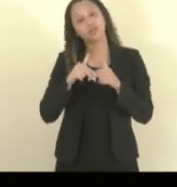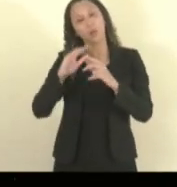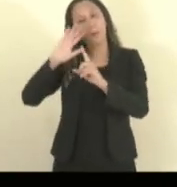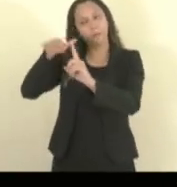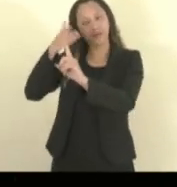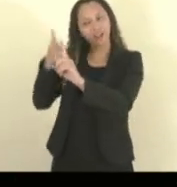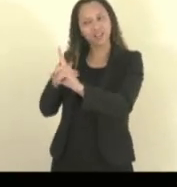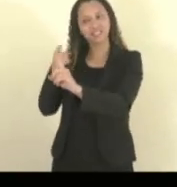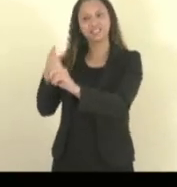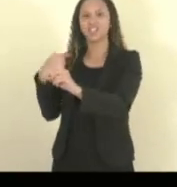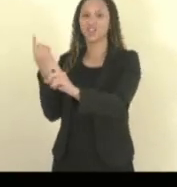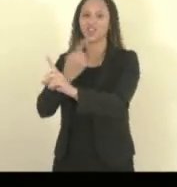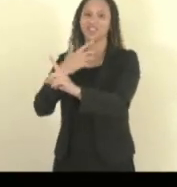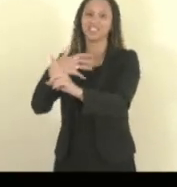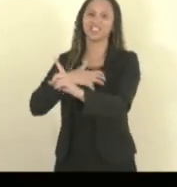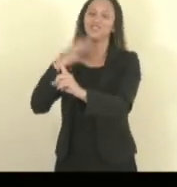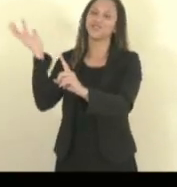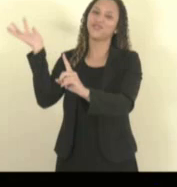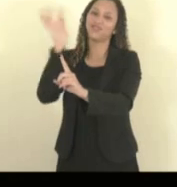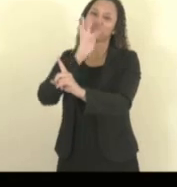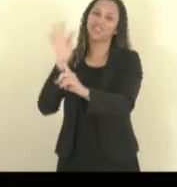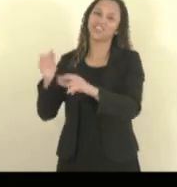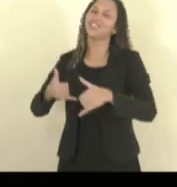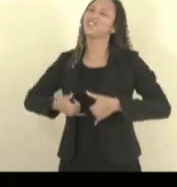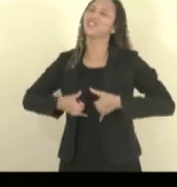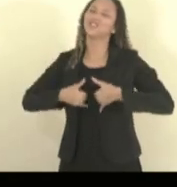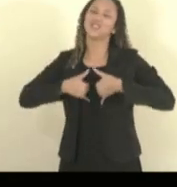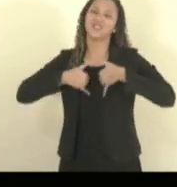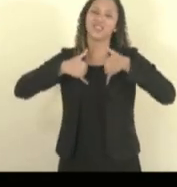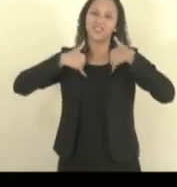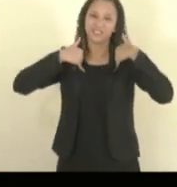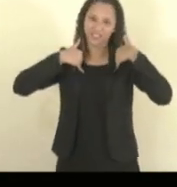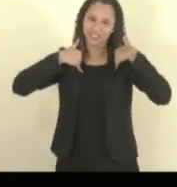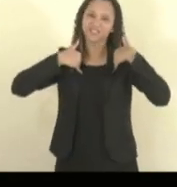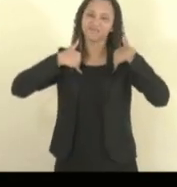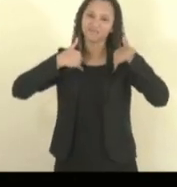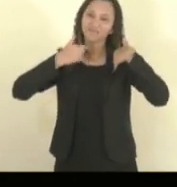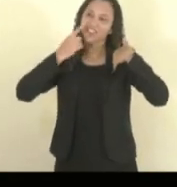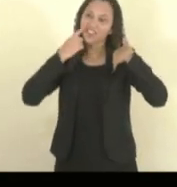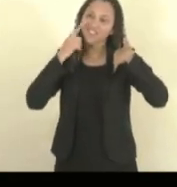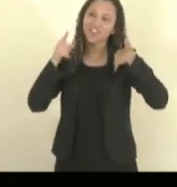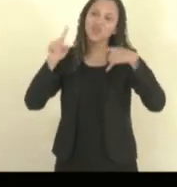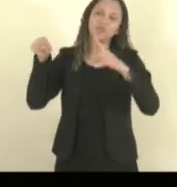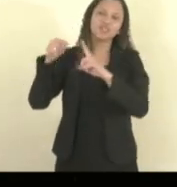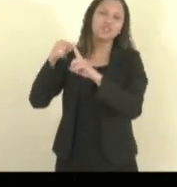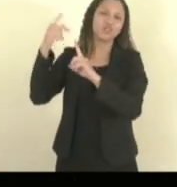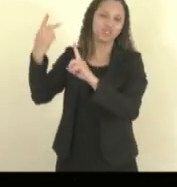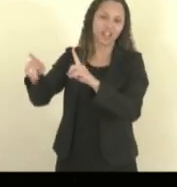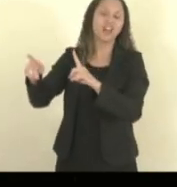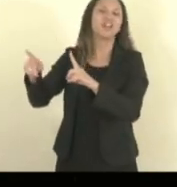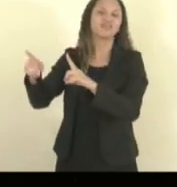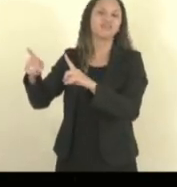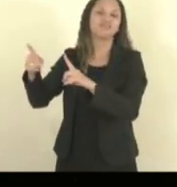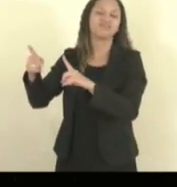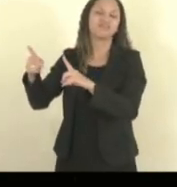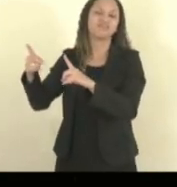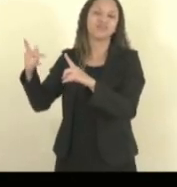muito felizes, nos enche de orgulho, vendo que a missão dela foi cumprida.